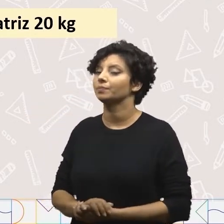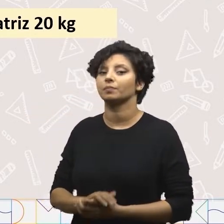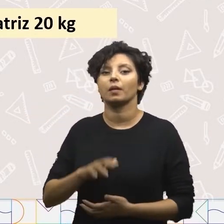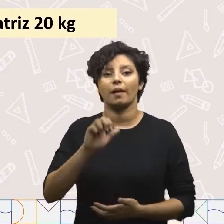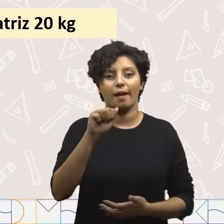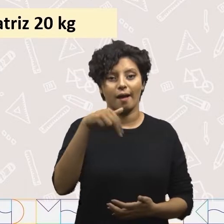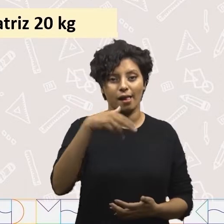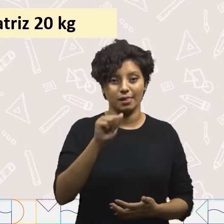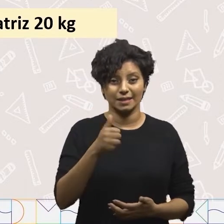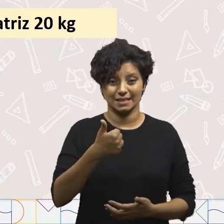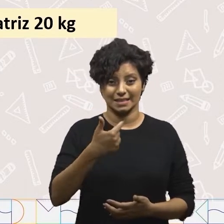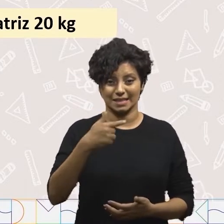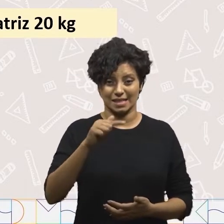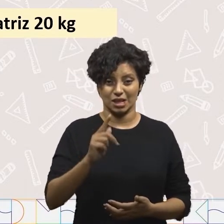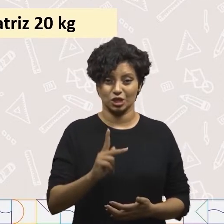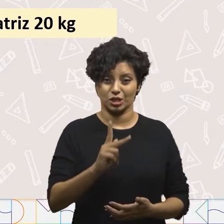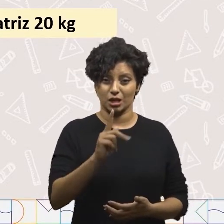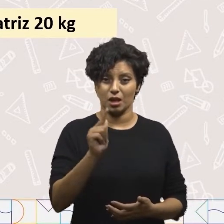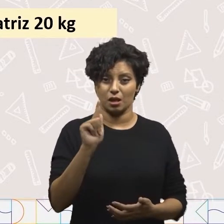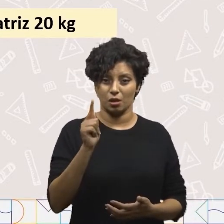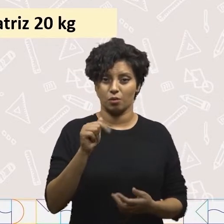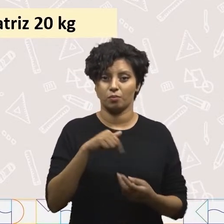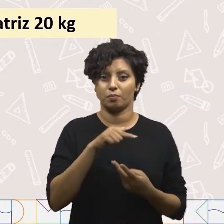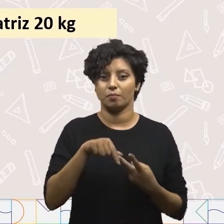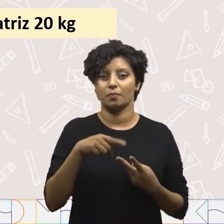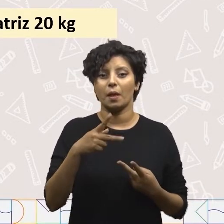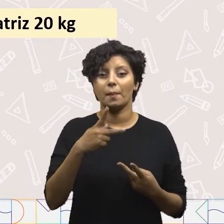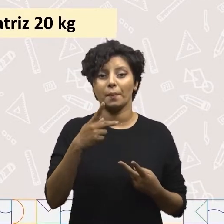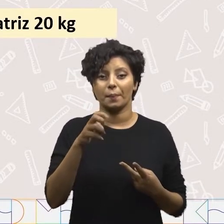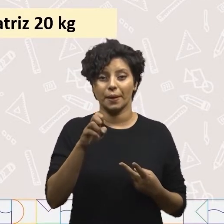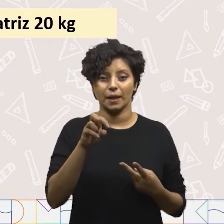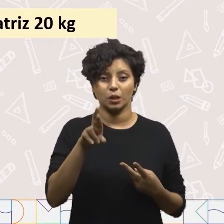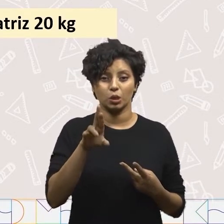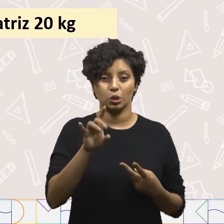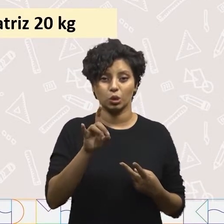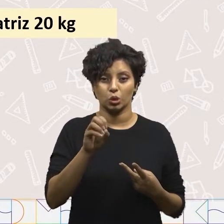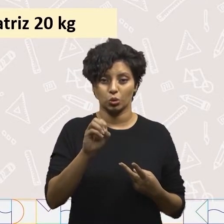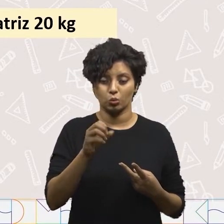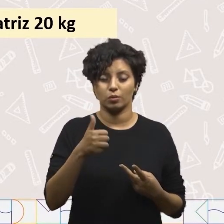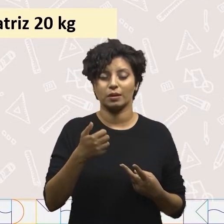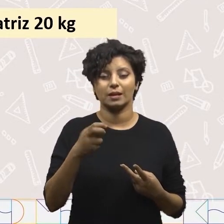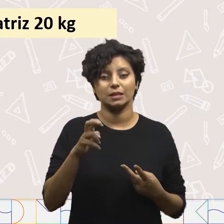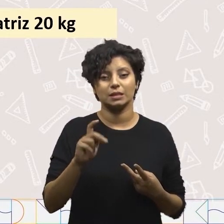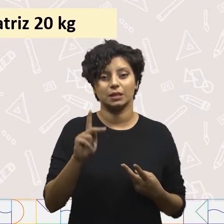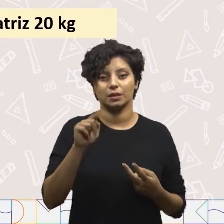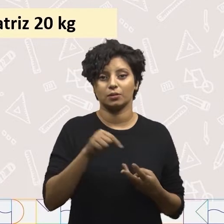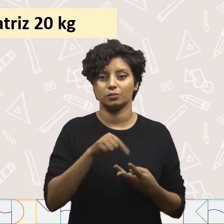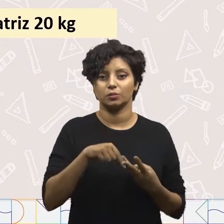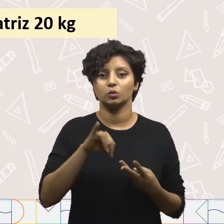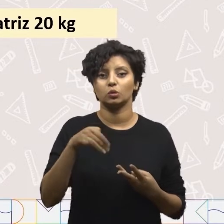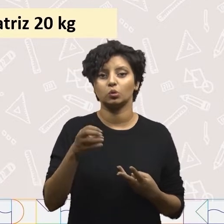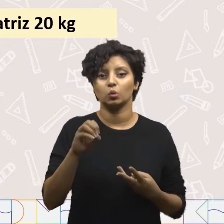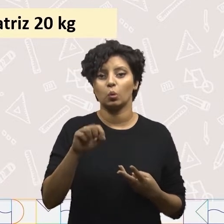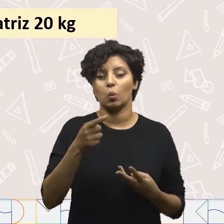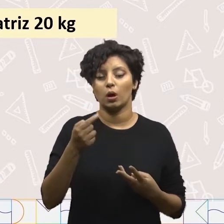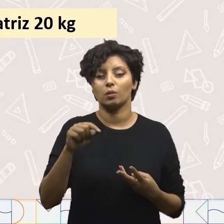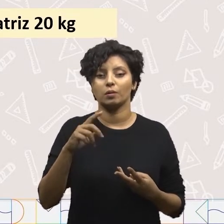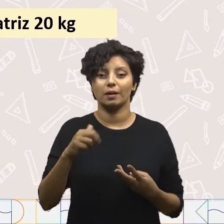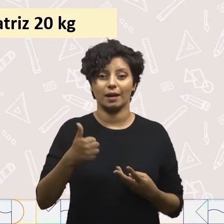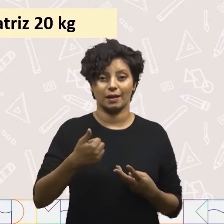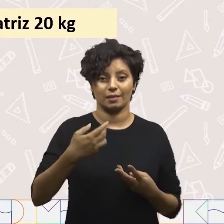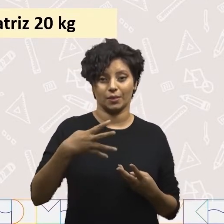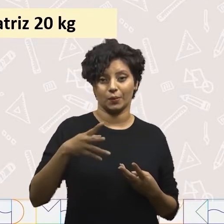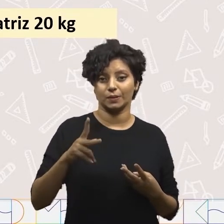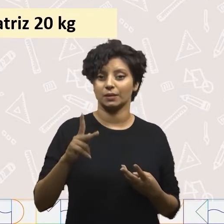Ana pesa 17 quilos. Pedro pesa 15 quilos. João pesa